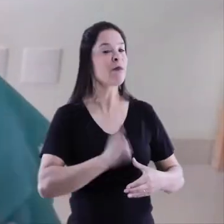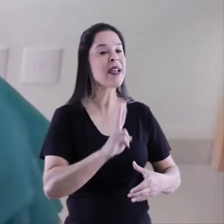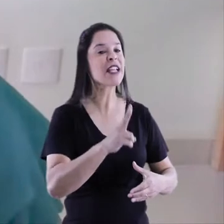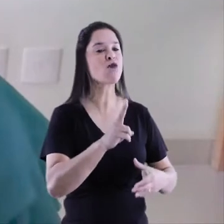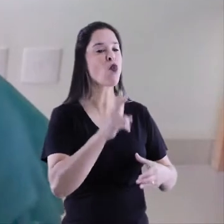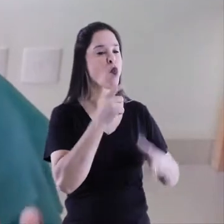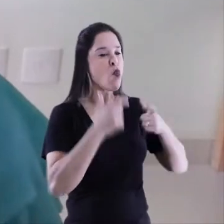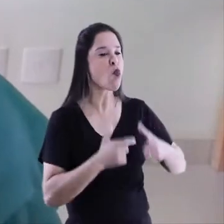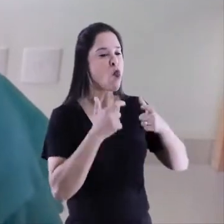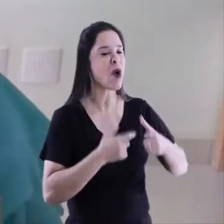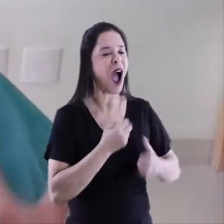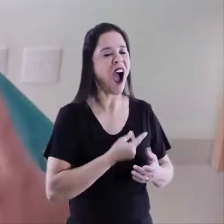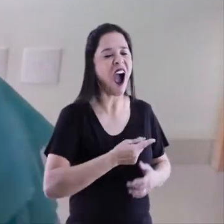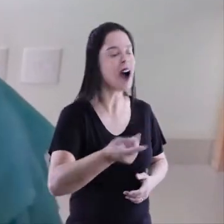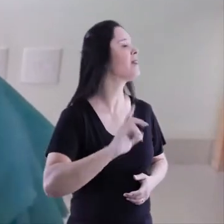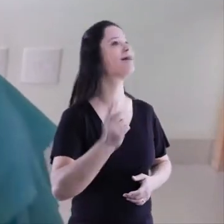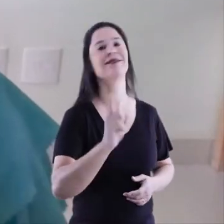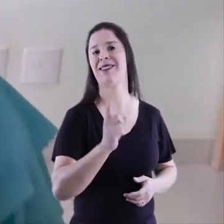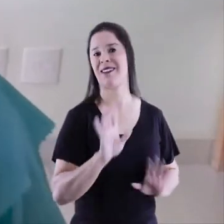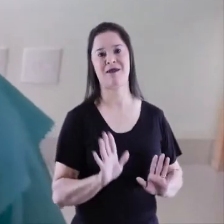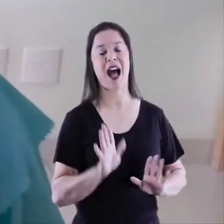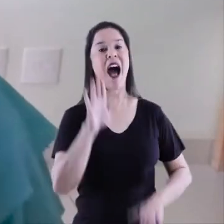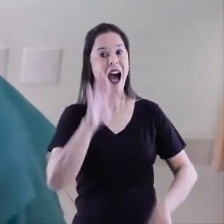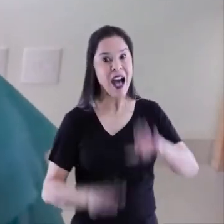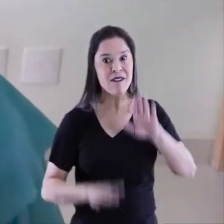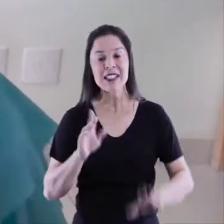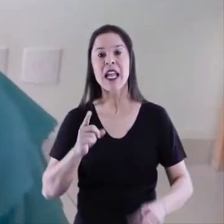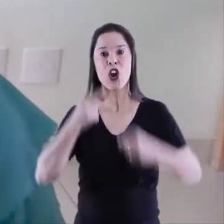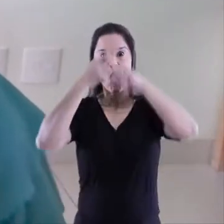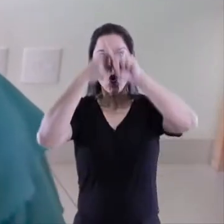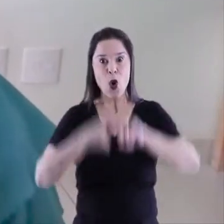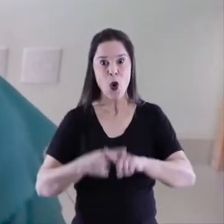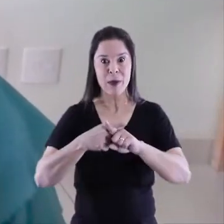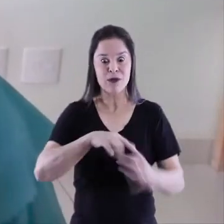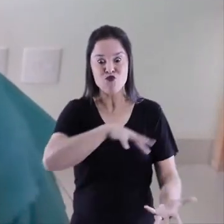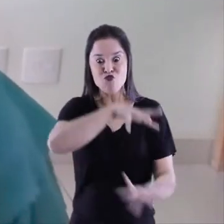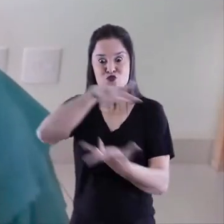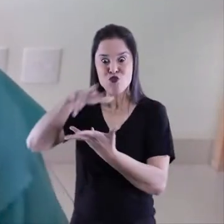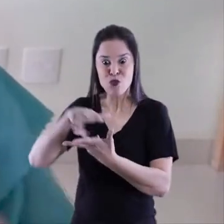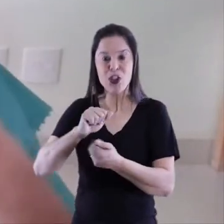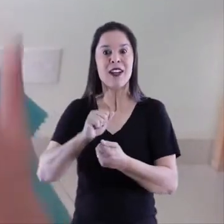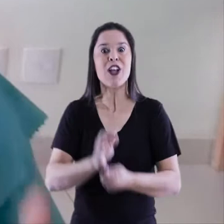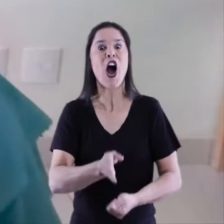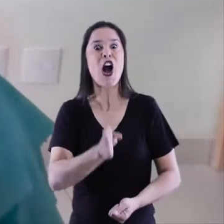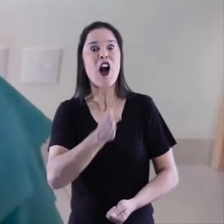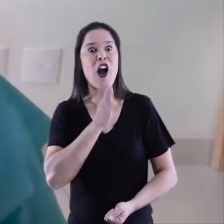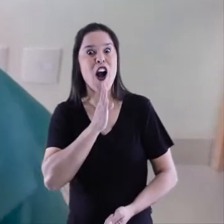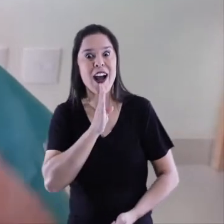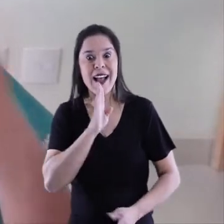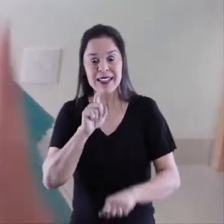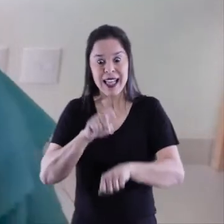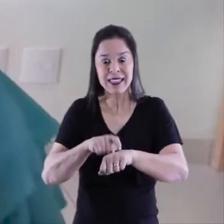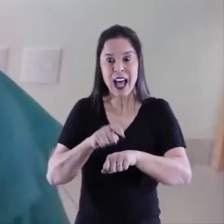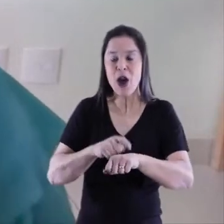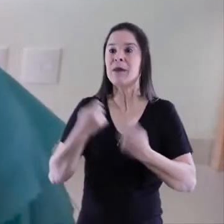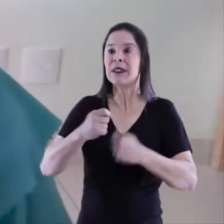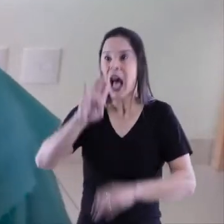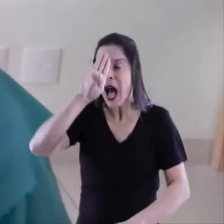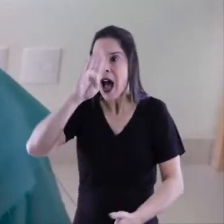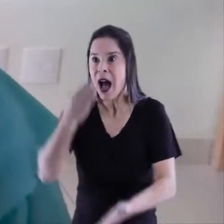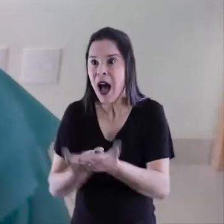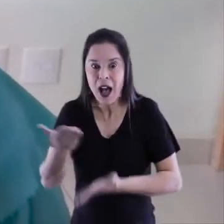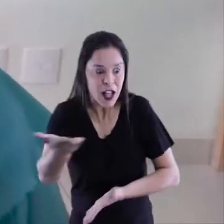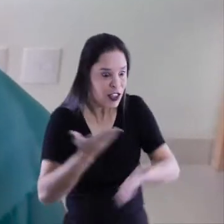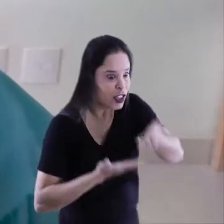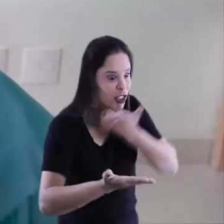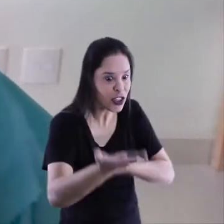atletas não jogam as temporadas no mesmo clube, porém, em competição a nível mundial, precisam se conhecer e confiar uns